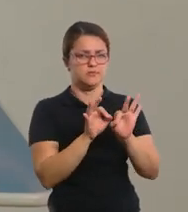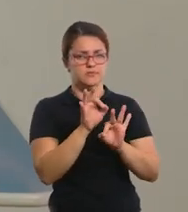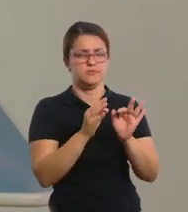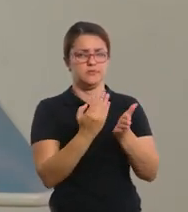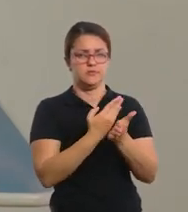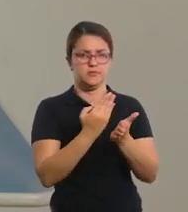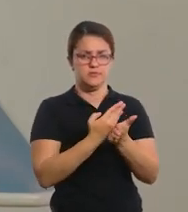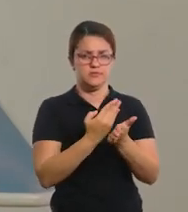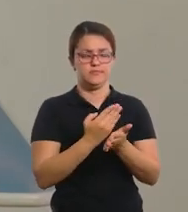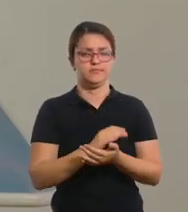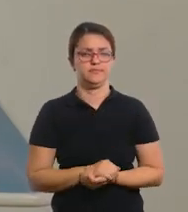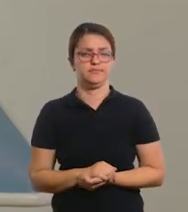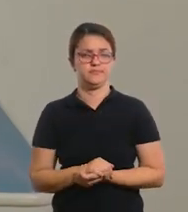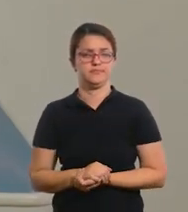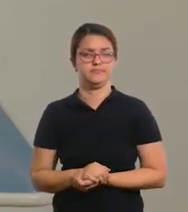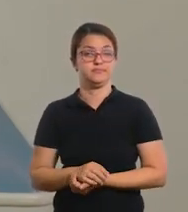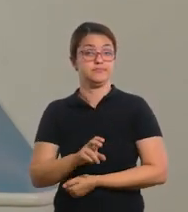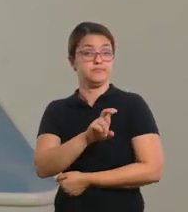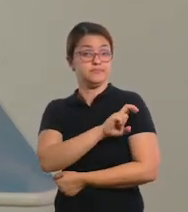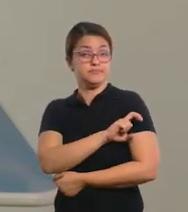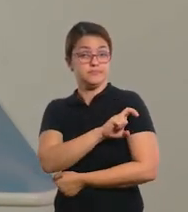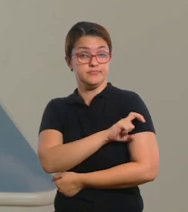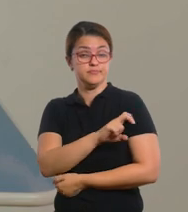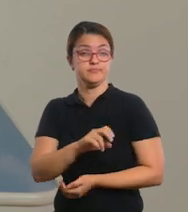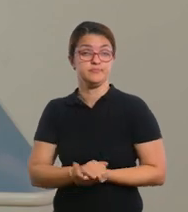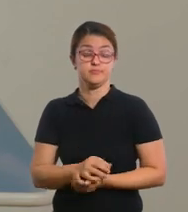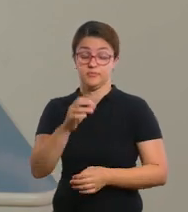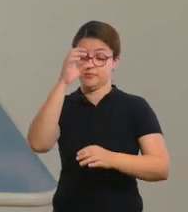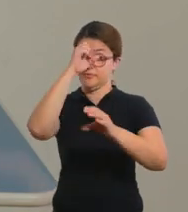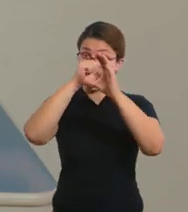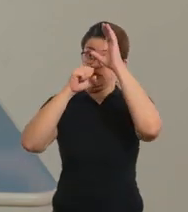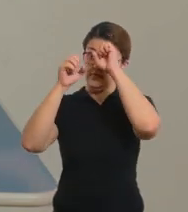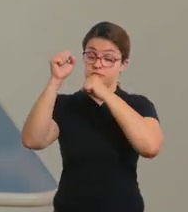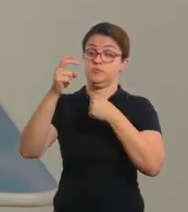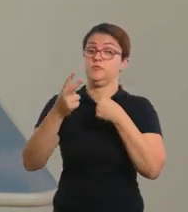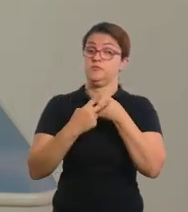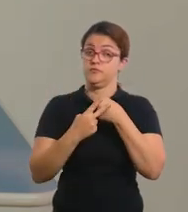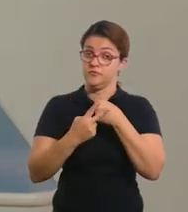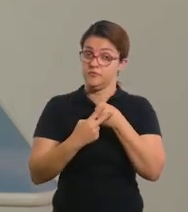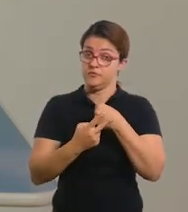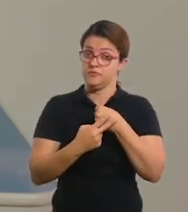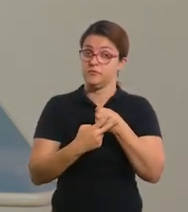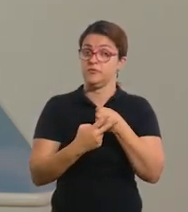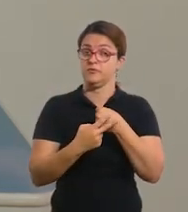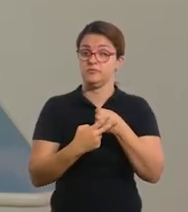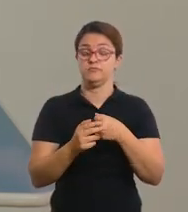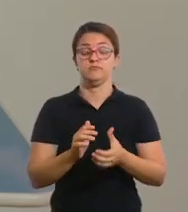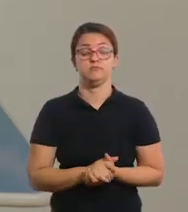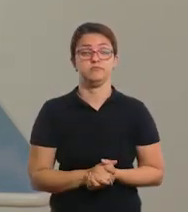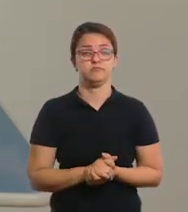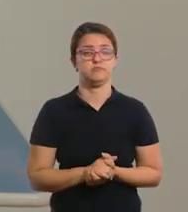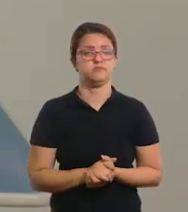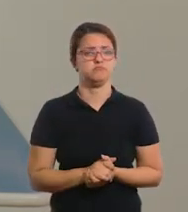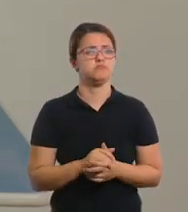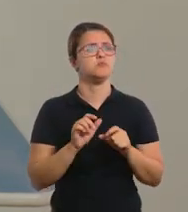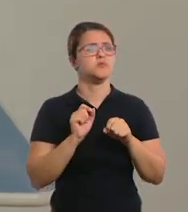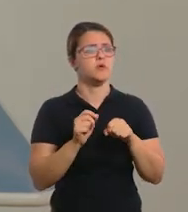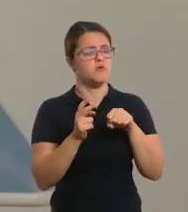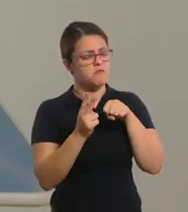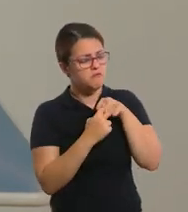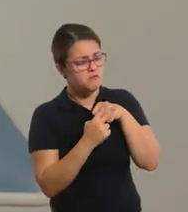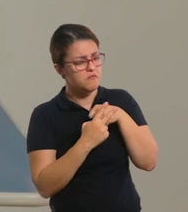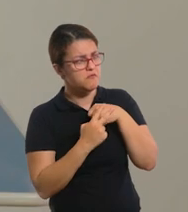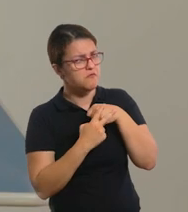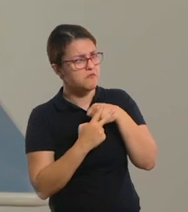Para os quintos anos, nós iremos aprender sobre os verbos. Nós aprendemos que os verbos, eles